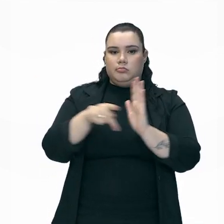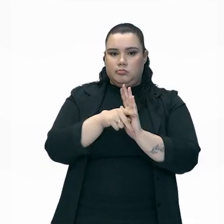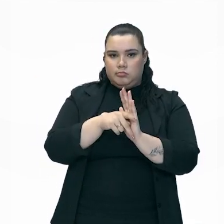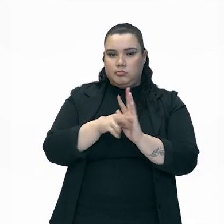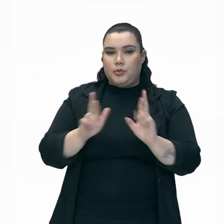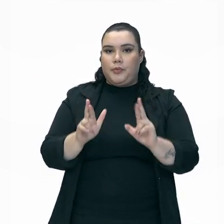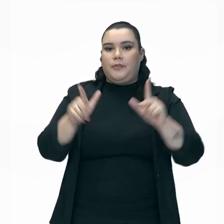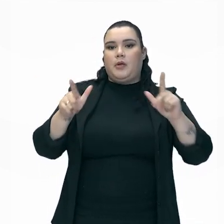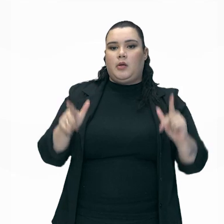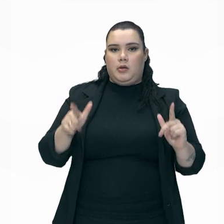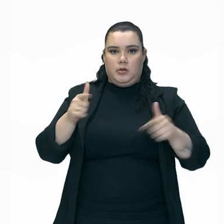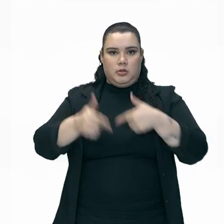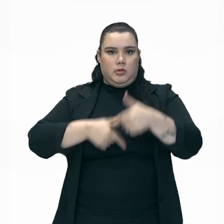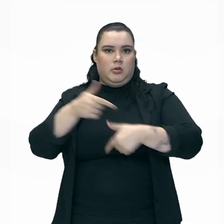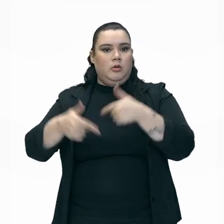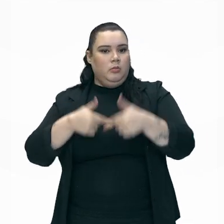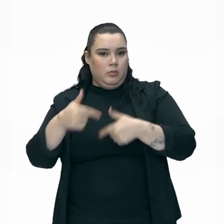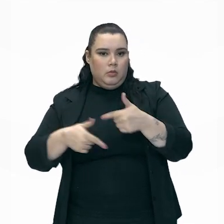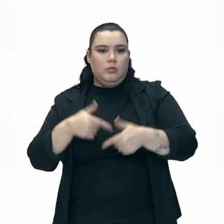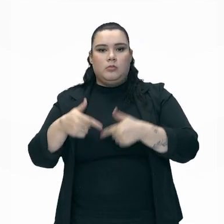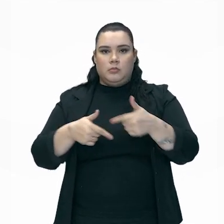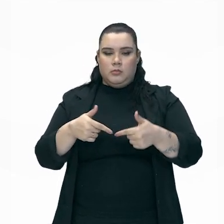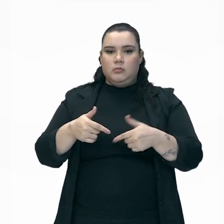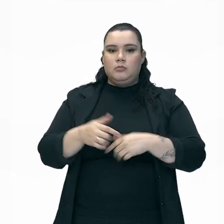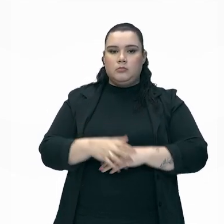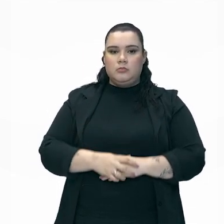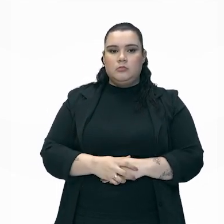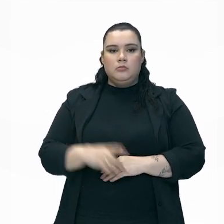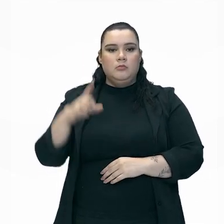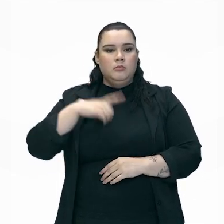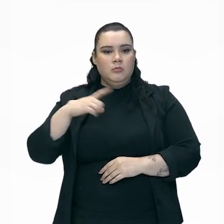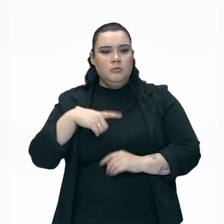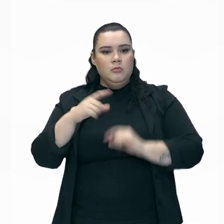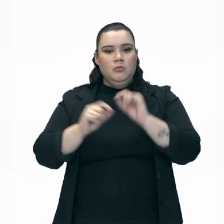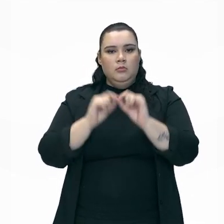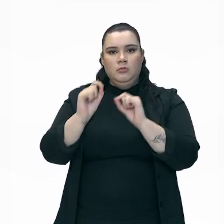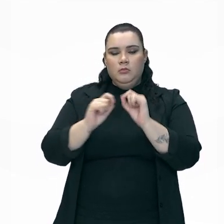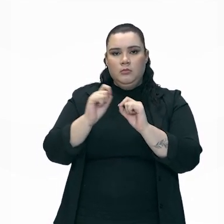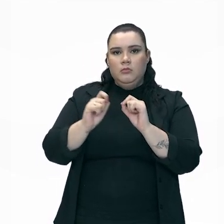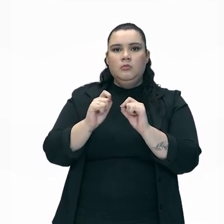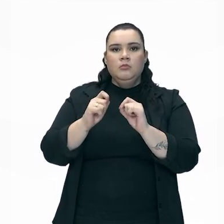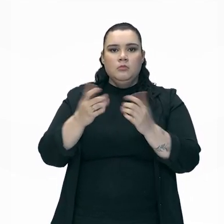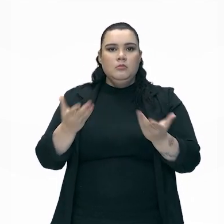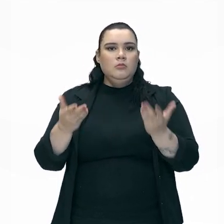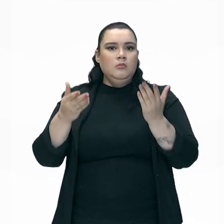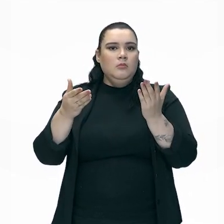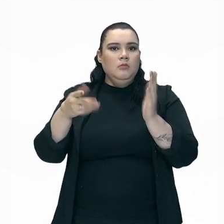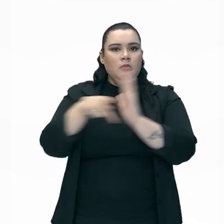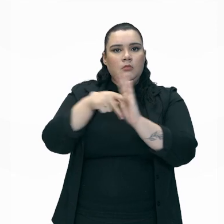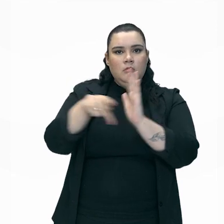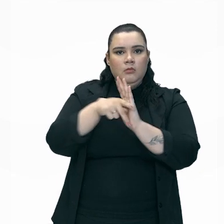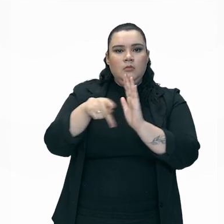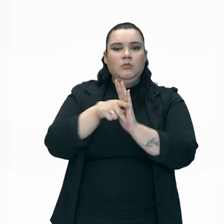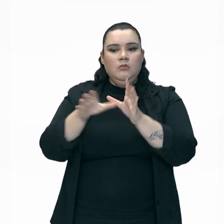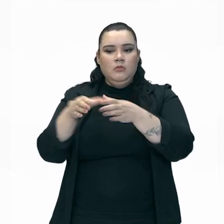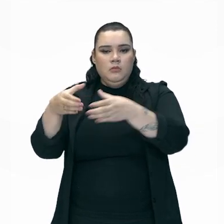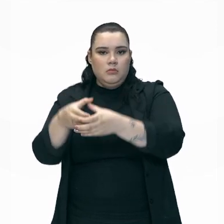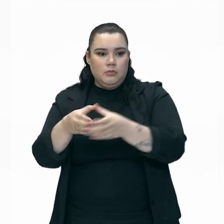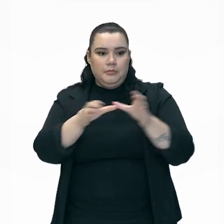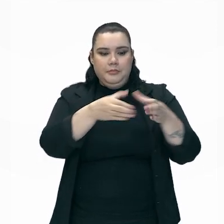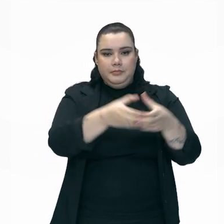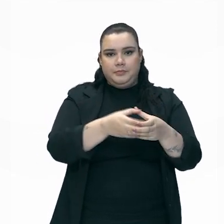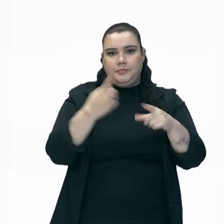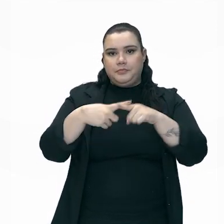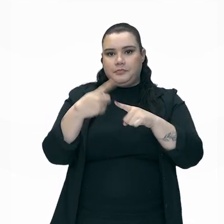diferenciado para realizar aquele serviço ali. Ela tem um certo problema nesse sentido, porque ela não